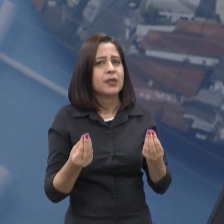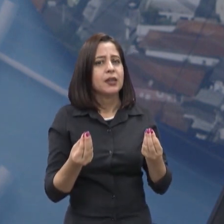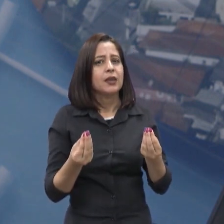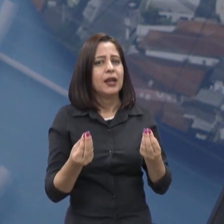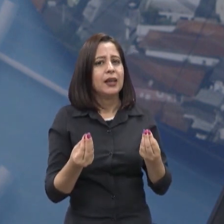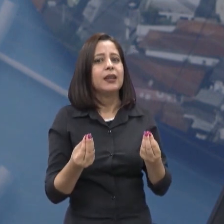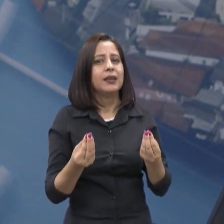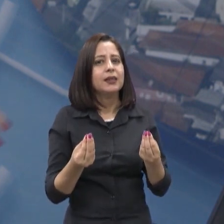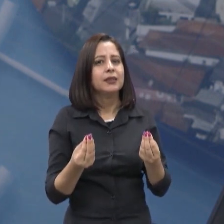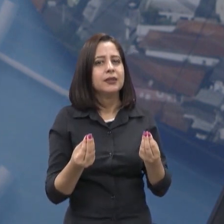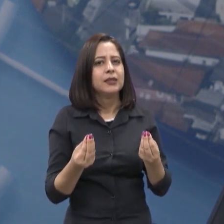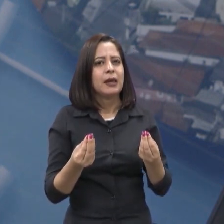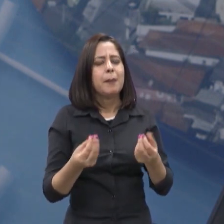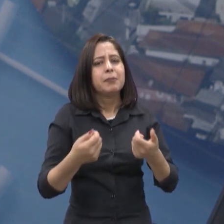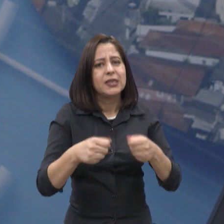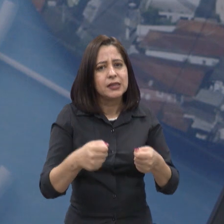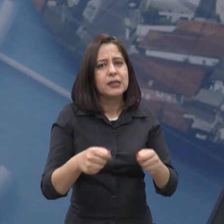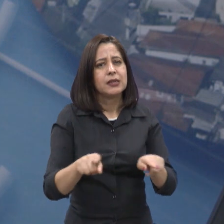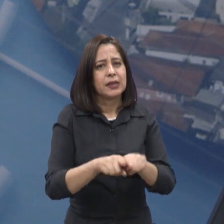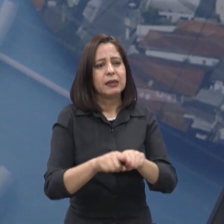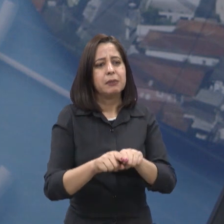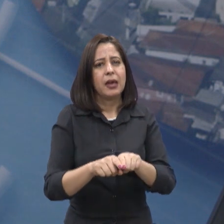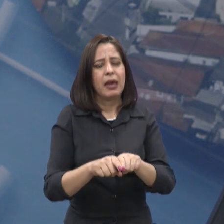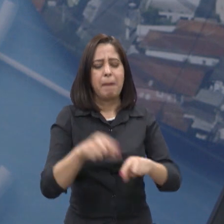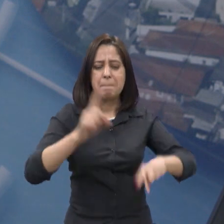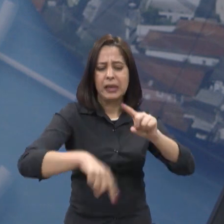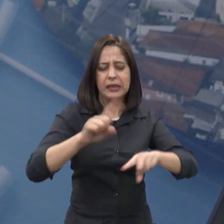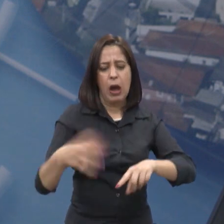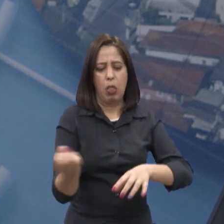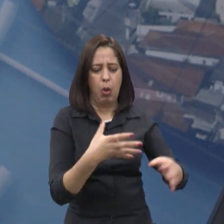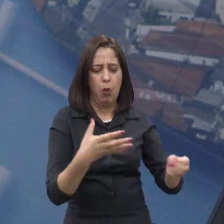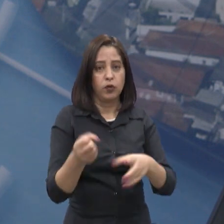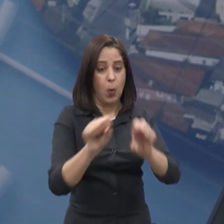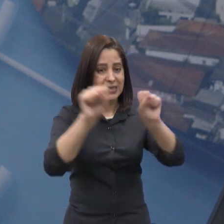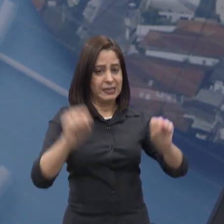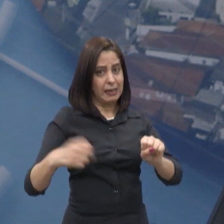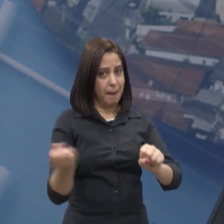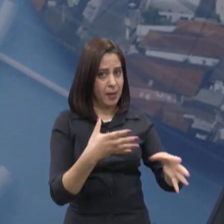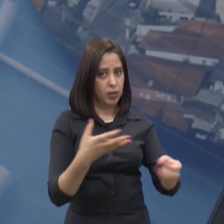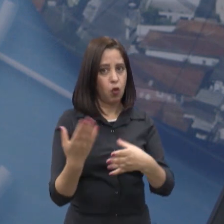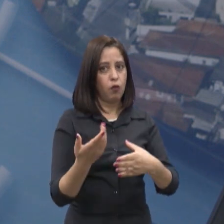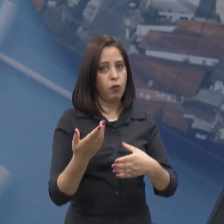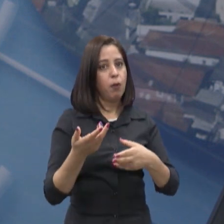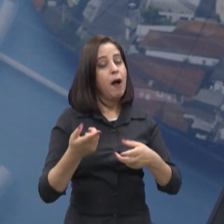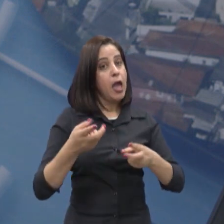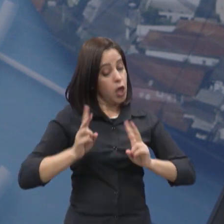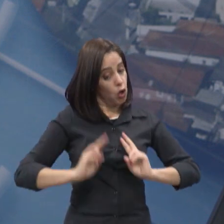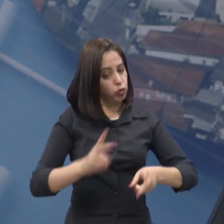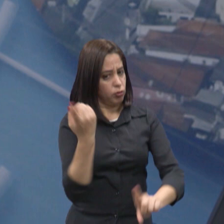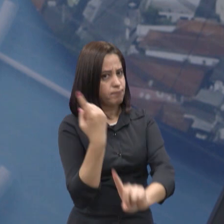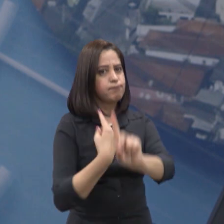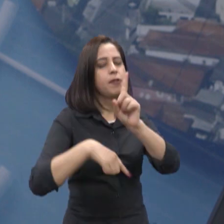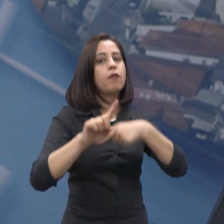da modernização? A gente precisa também de uma modernização no sistema para que a gente continue avançando cada vez mais e agora,